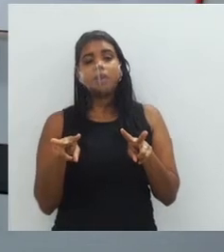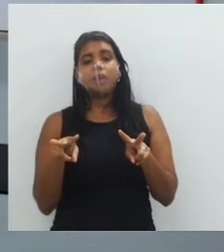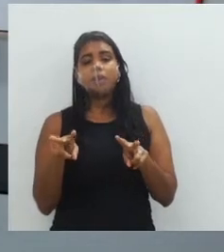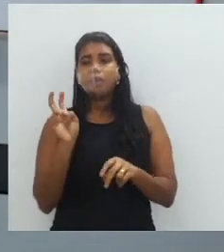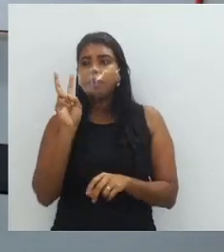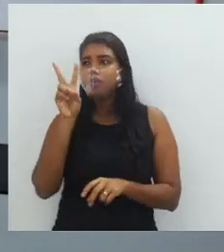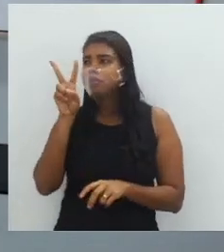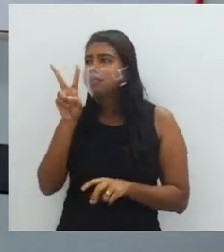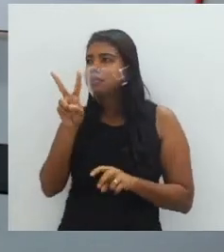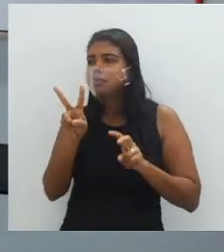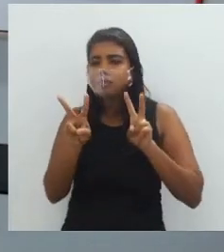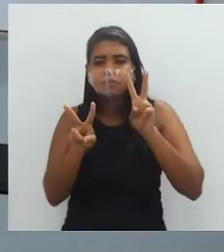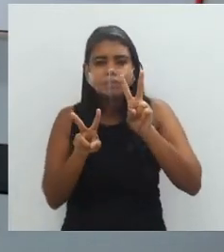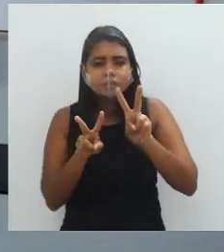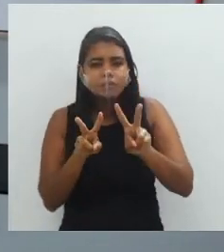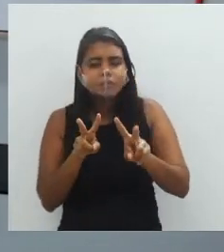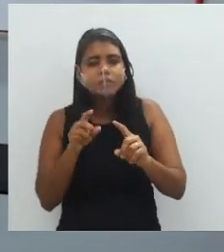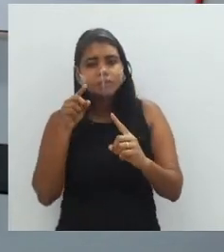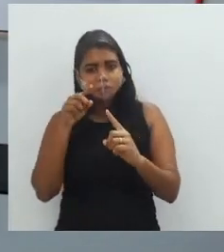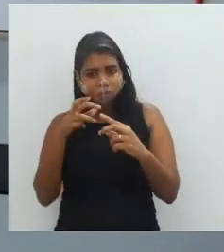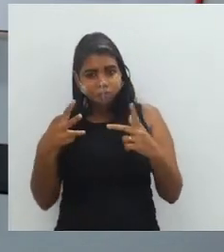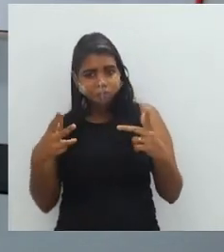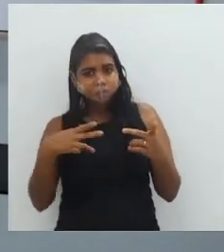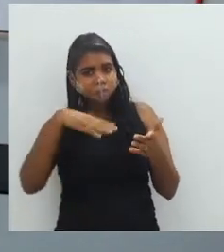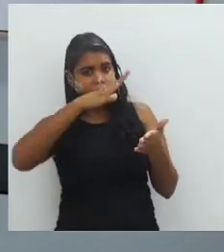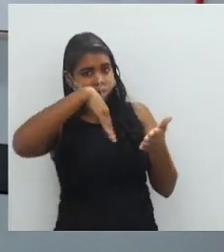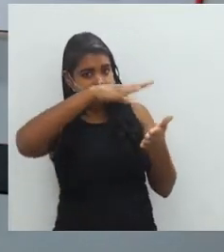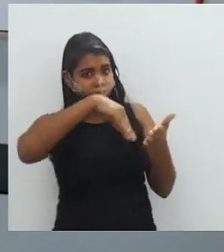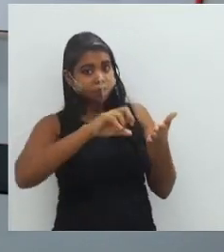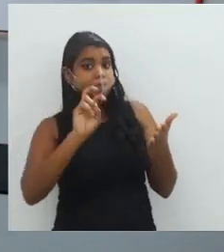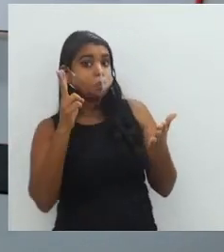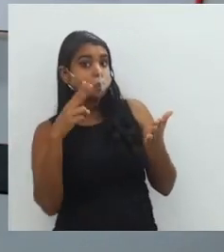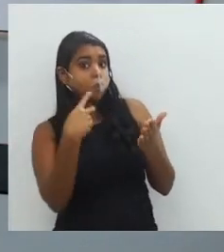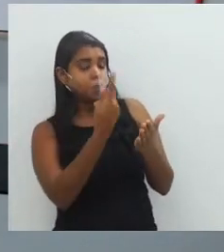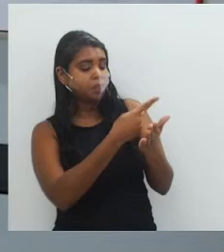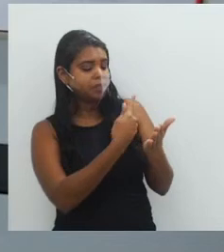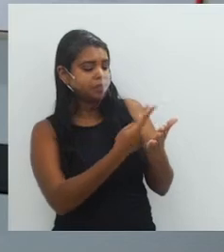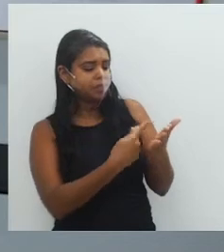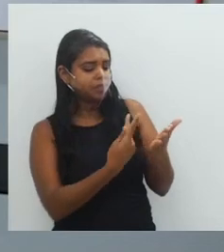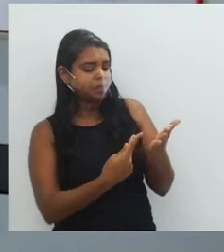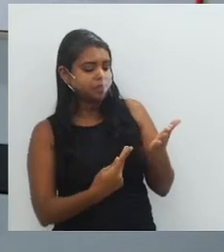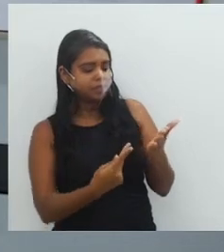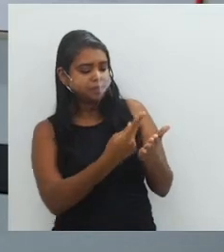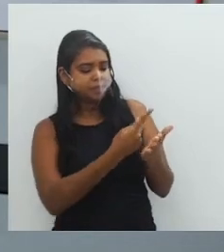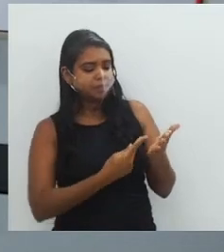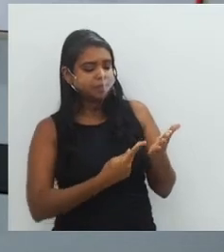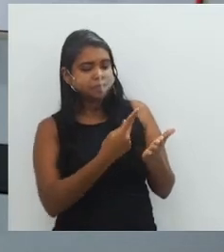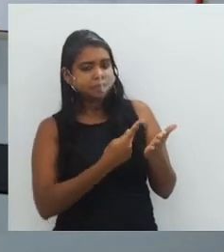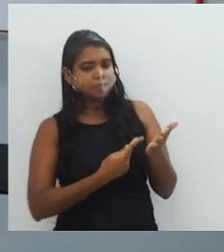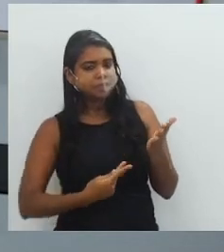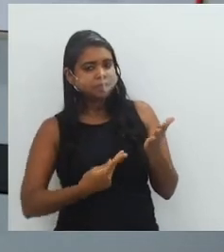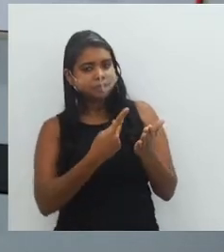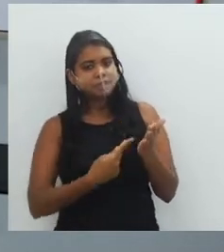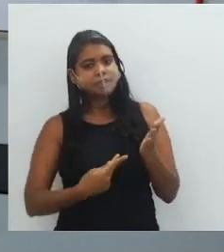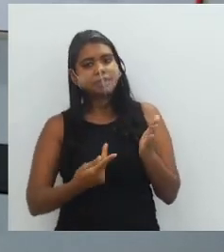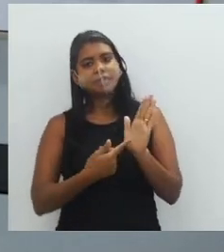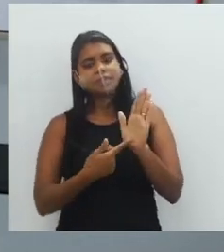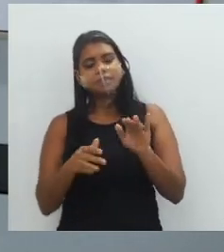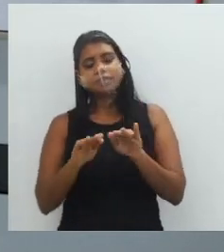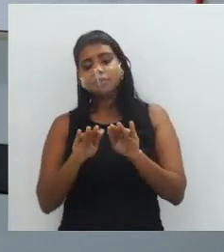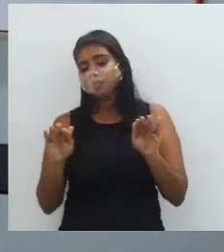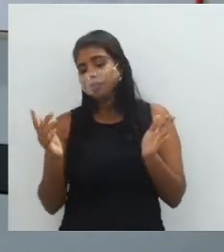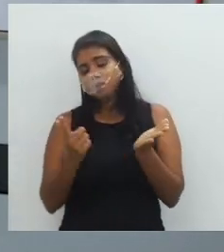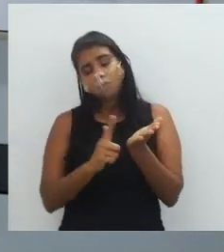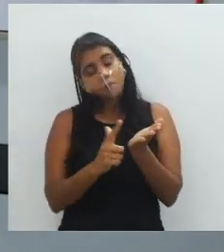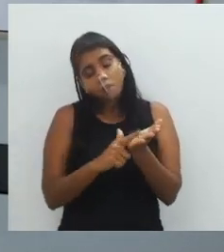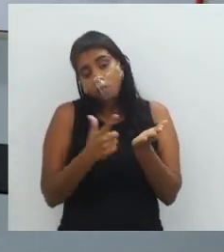olhando aquela composição e vai pintando ou desenhando, representando aquela composição numa superfície plana, seja